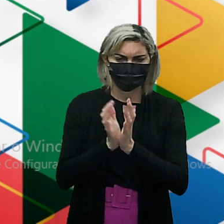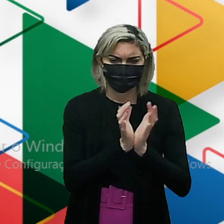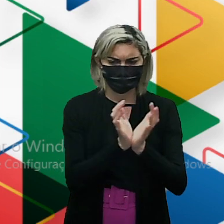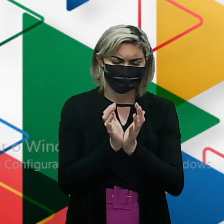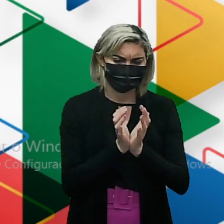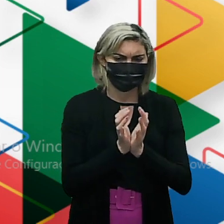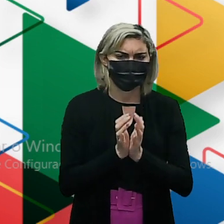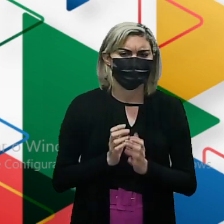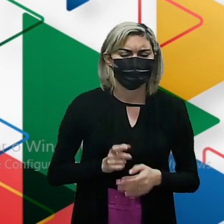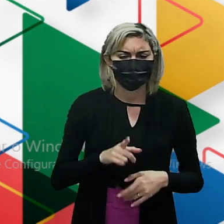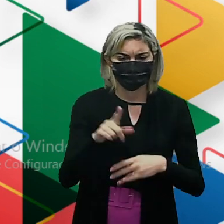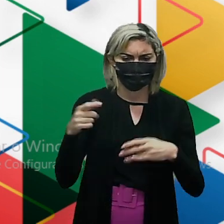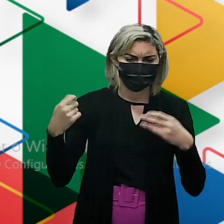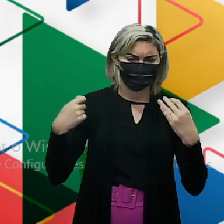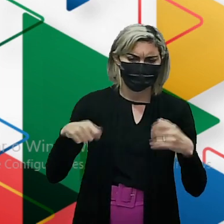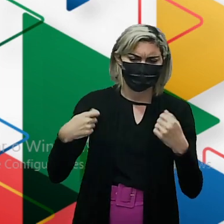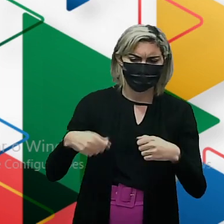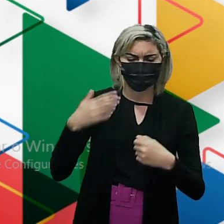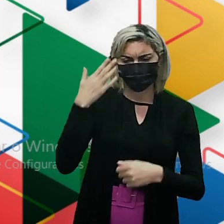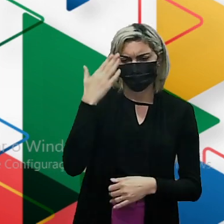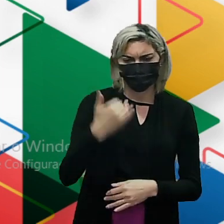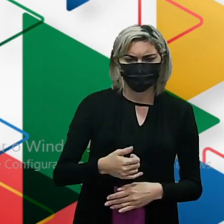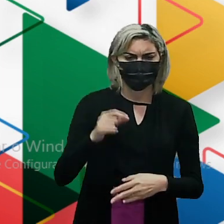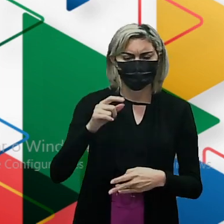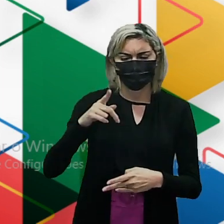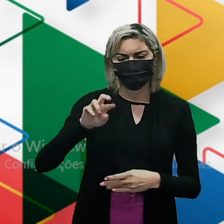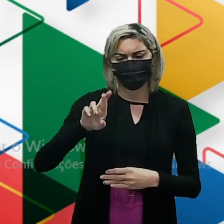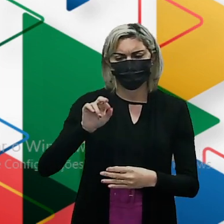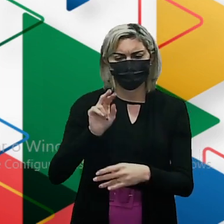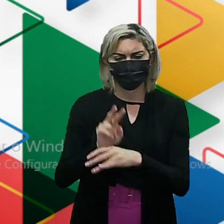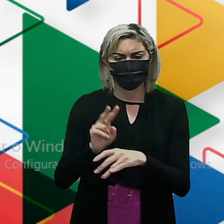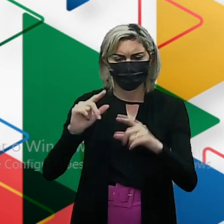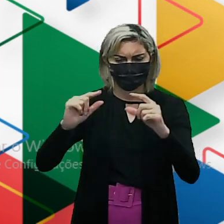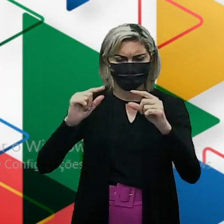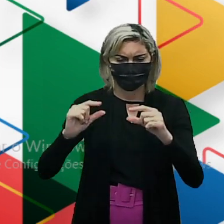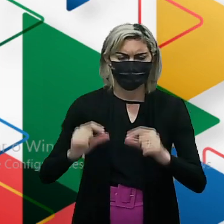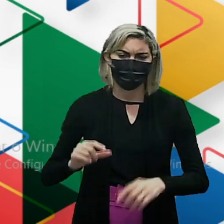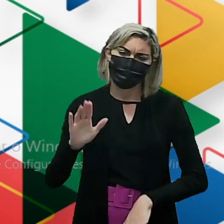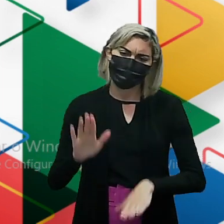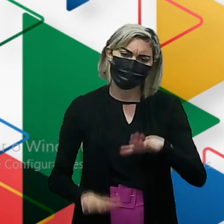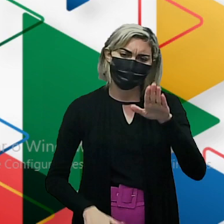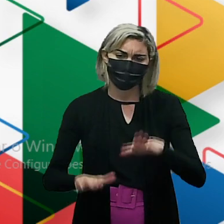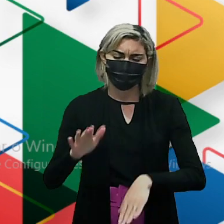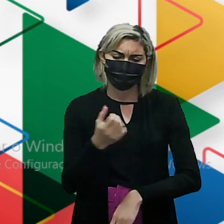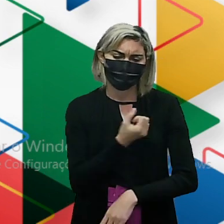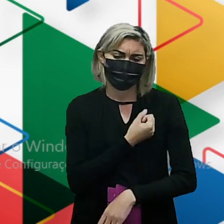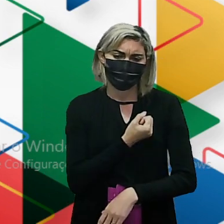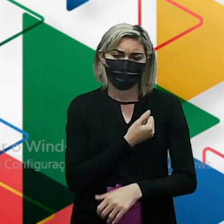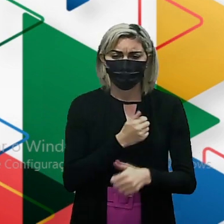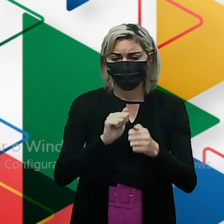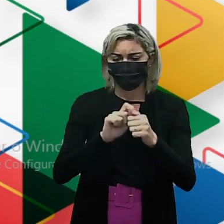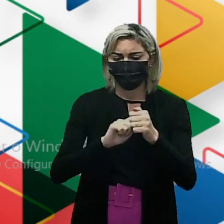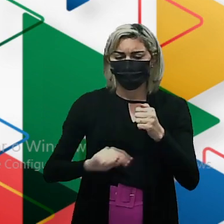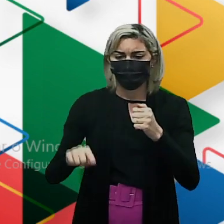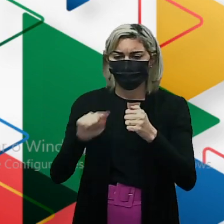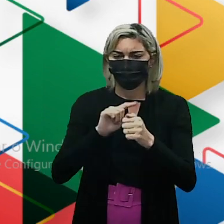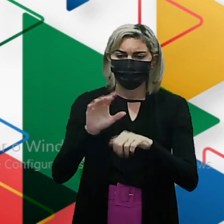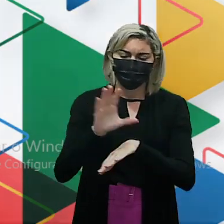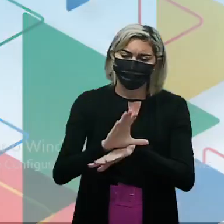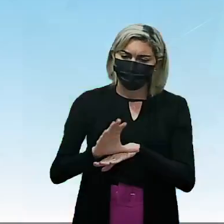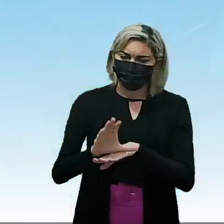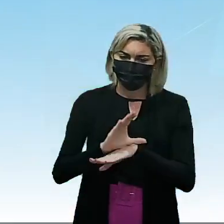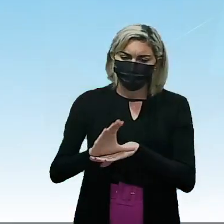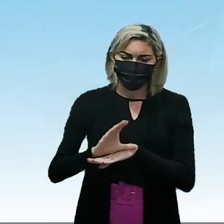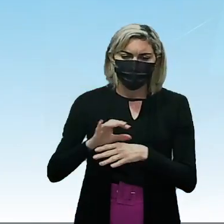Então você precisa saber O que é um prefixo Prefixo Vai depender do número De átomos De carbono Que